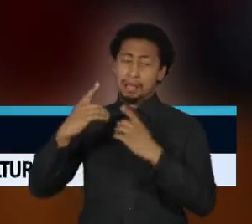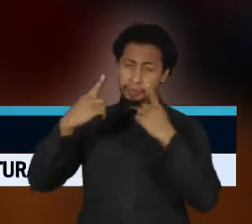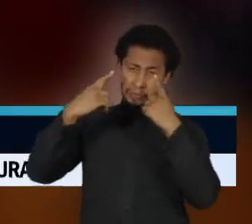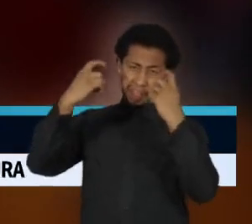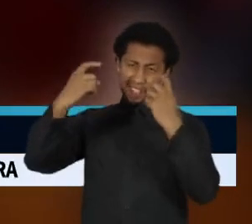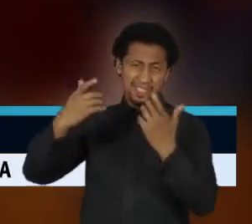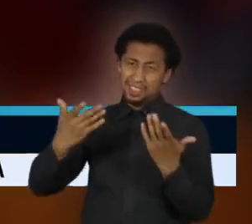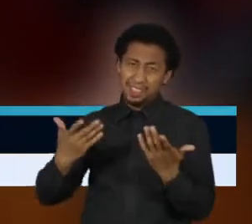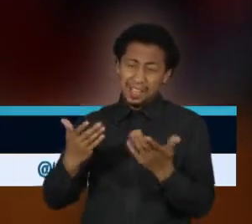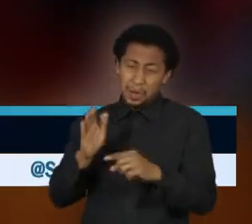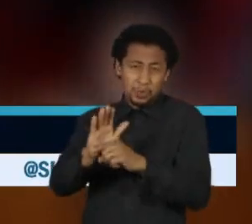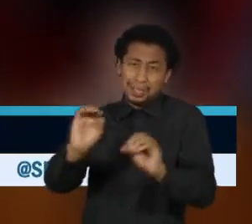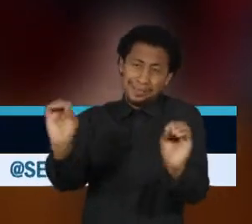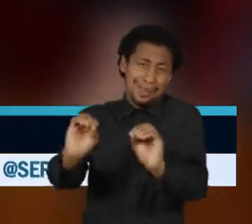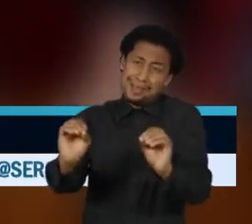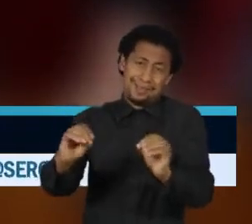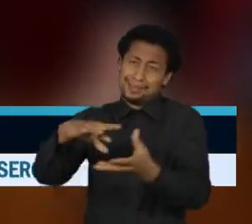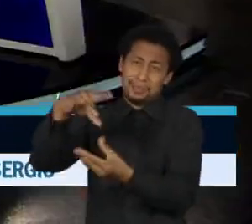leva a uma corrosão da democracia.